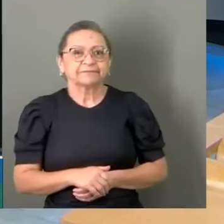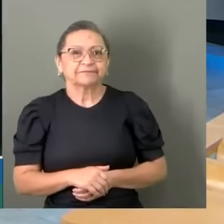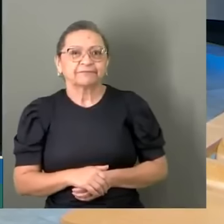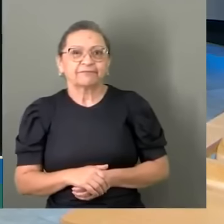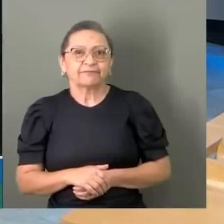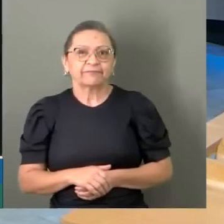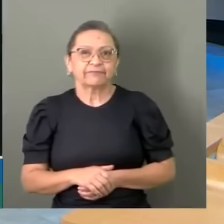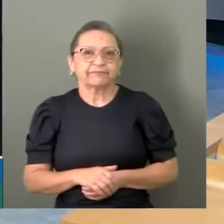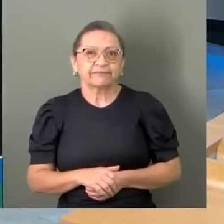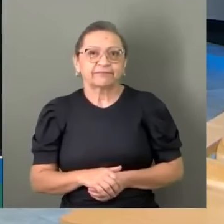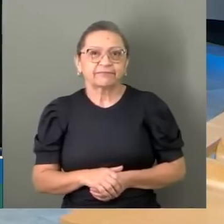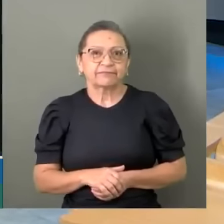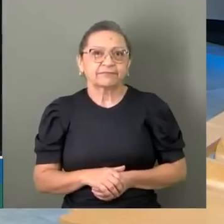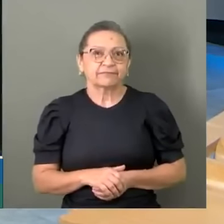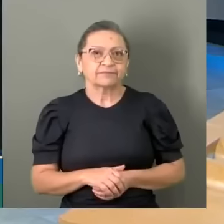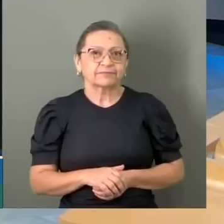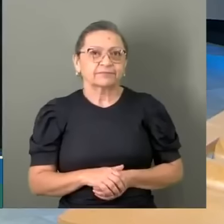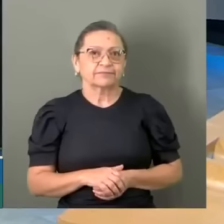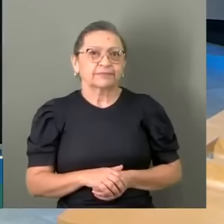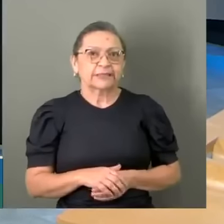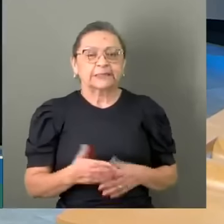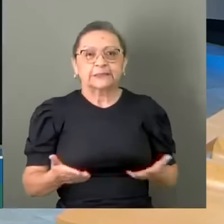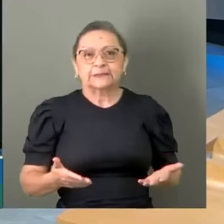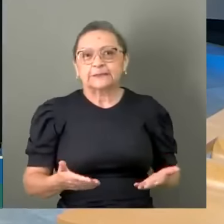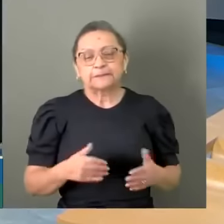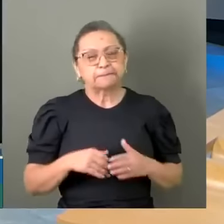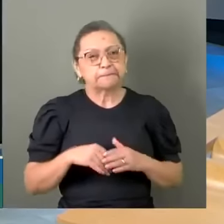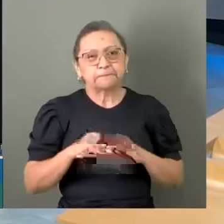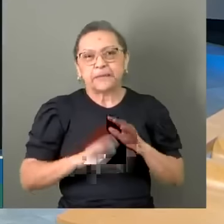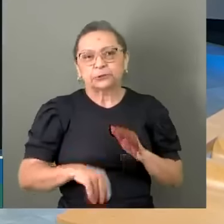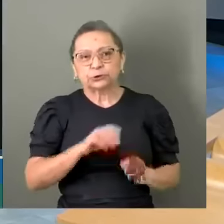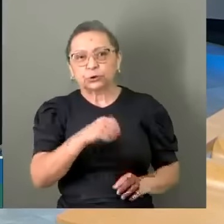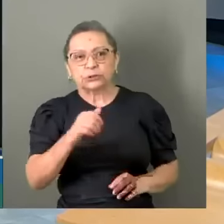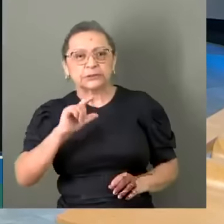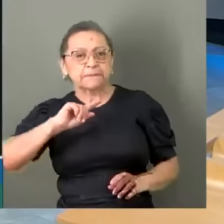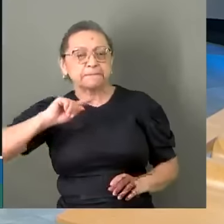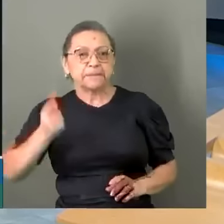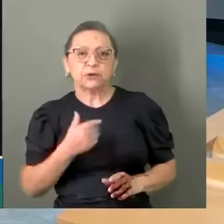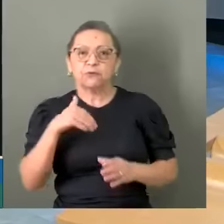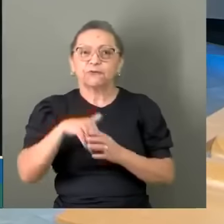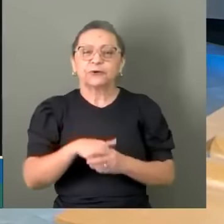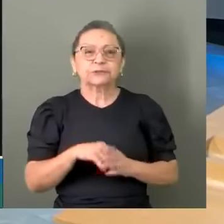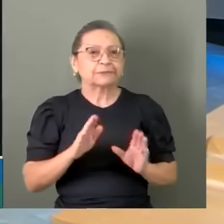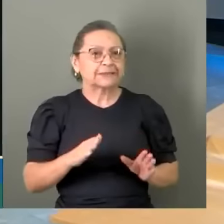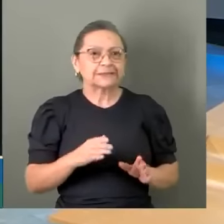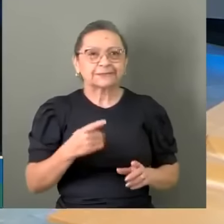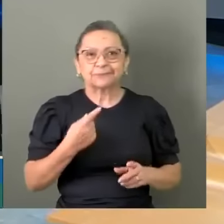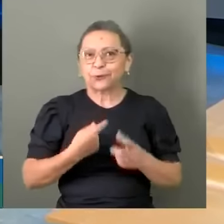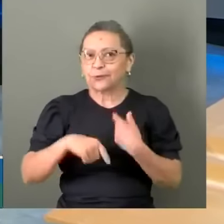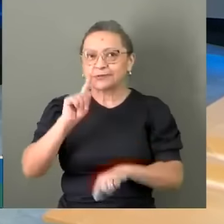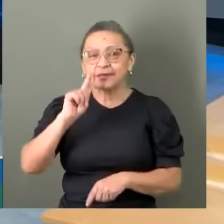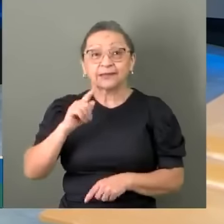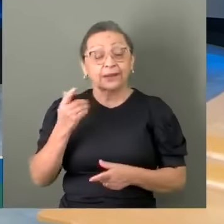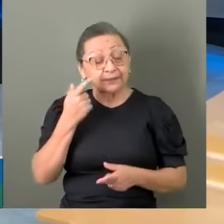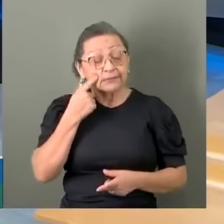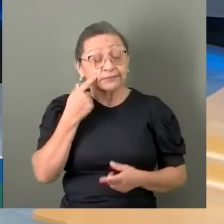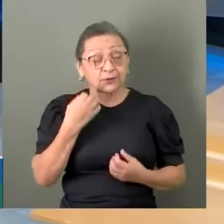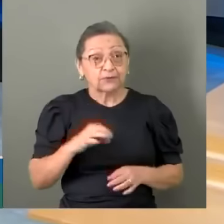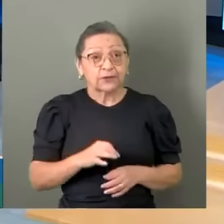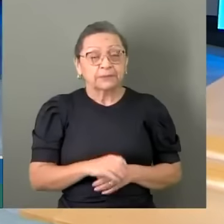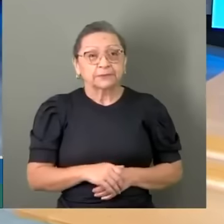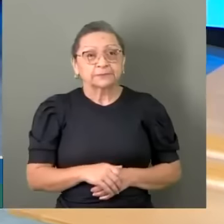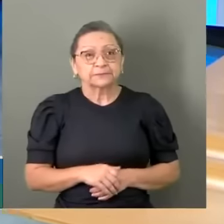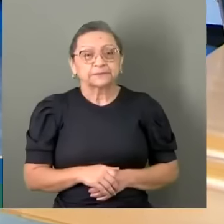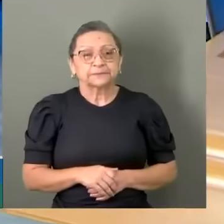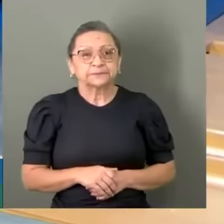Menos de 11 mil votos, mas já não dá mais para reverter, gente. Então aqui já dá para dizer que o resultado vai ser esse mesmo. E a gente agora vai já, vamos percutir isso